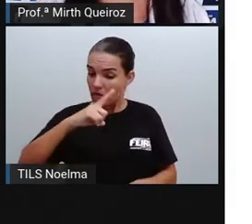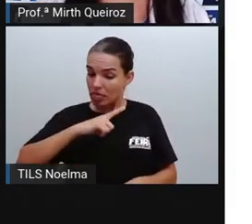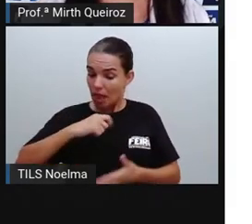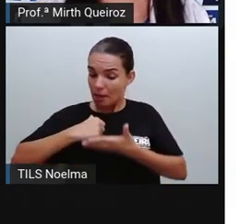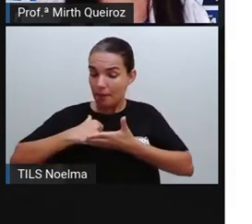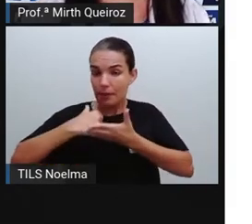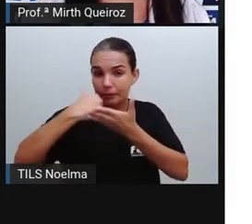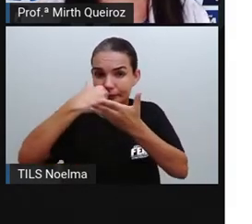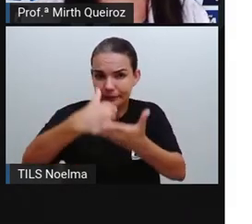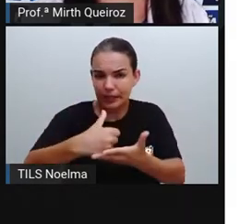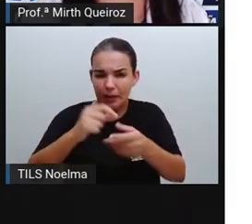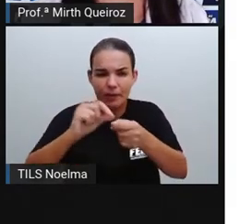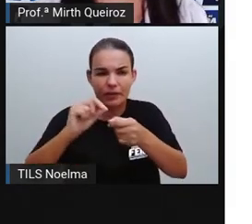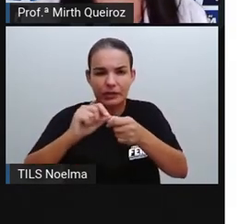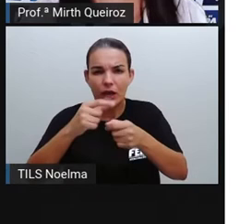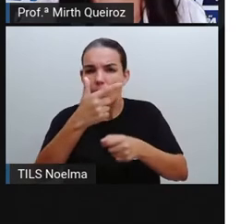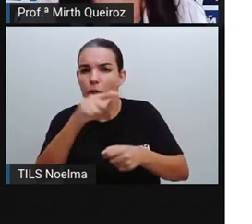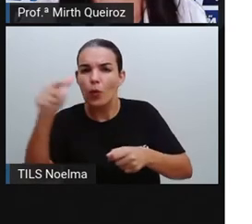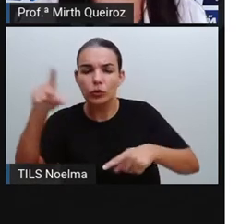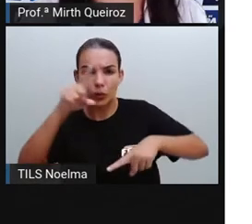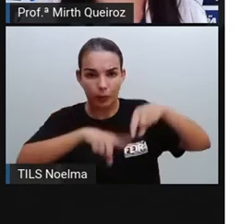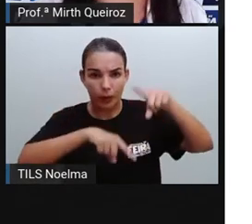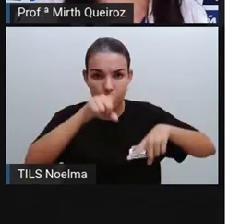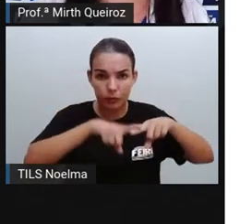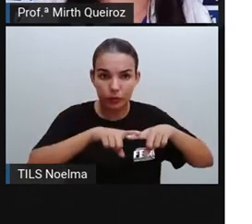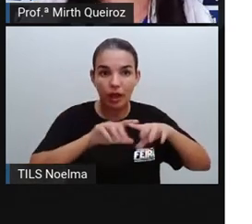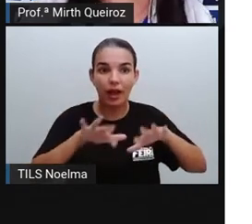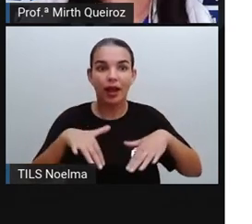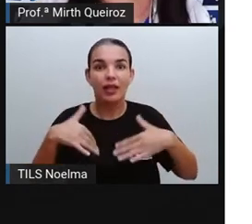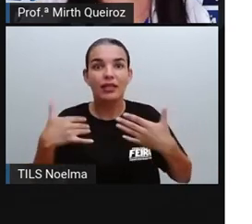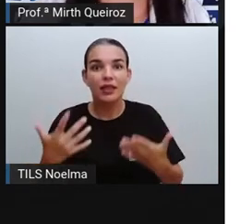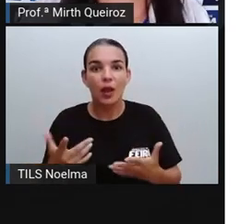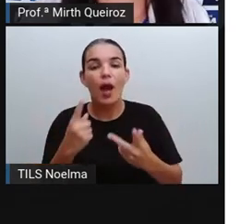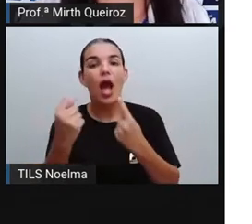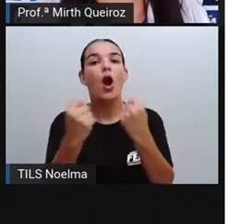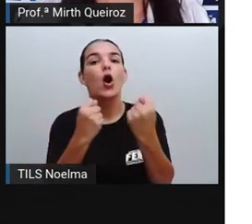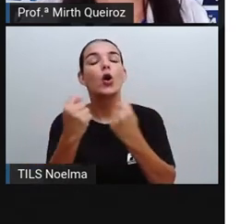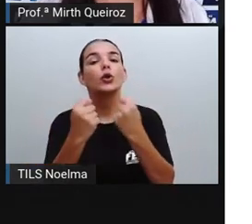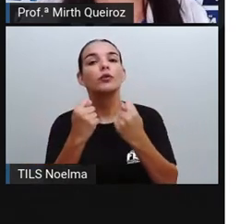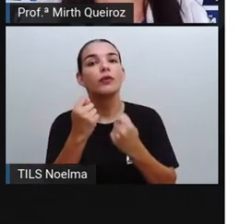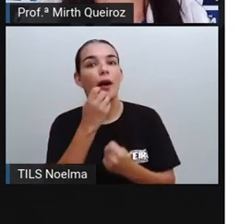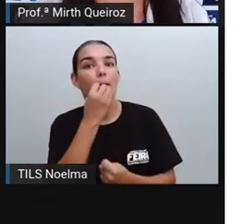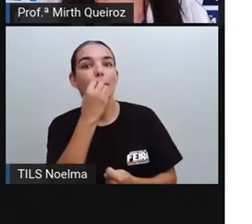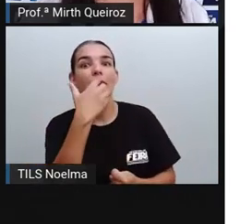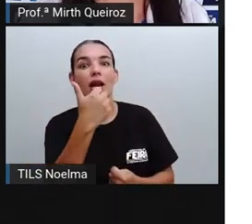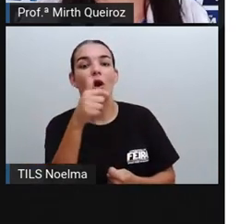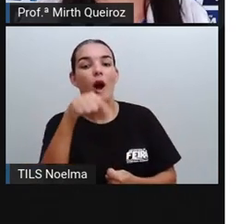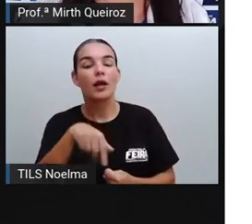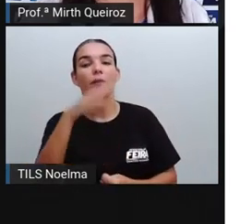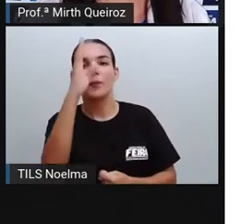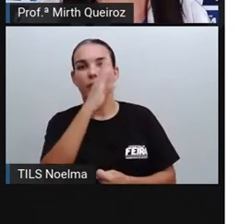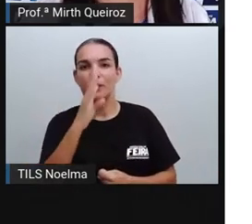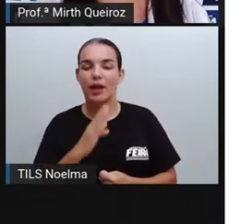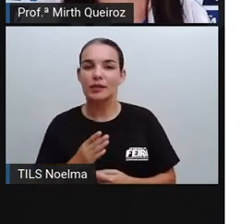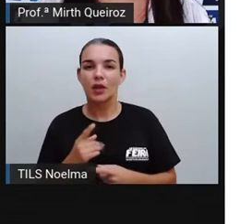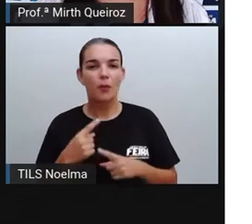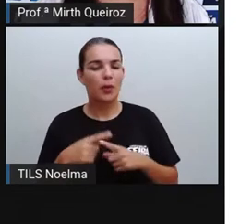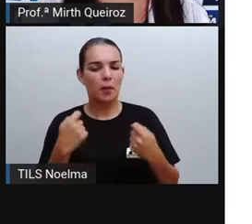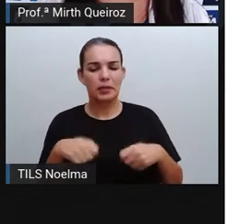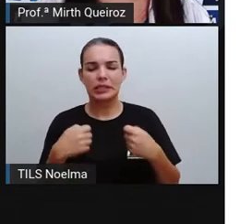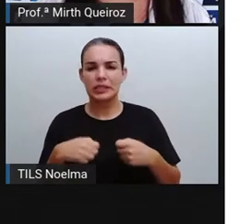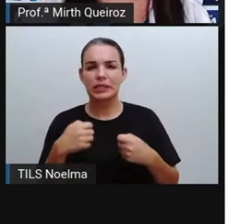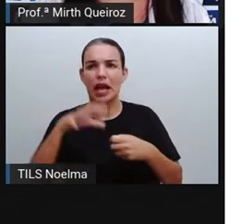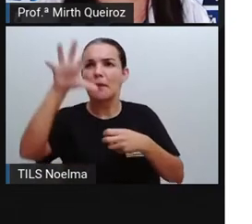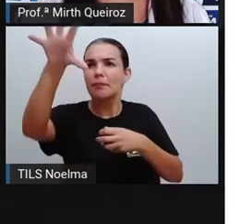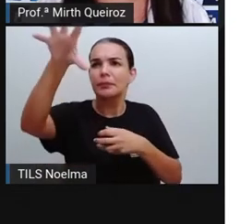que é utilizada para a fabricação de um outro produto, então, economicamente, é muito melhor para o Brasil, né? Porque ele não vai precisar